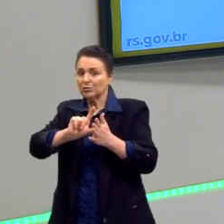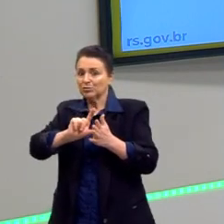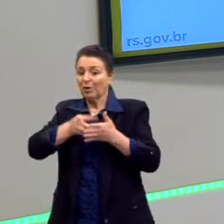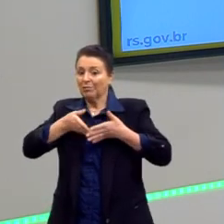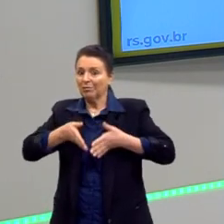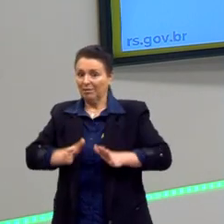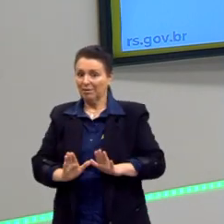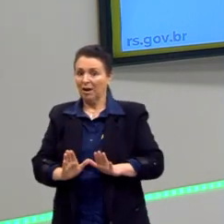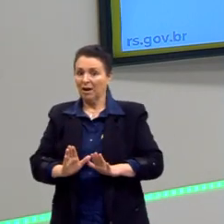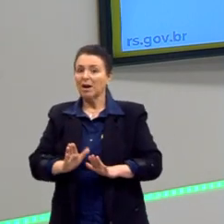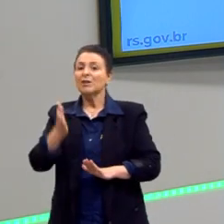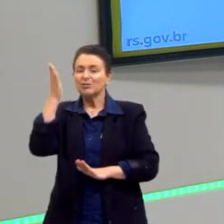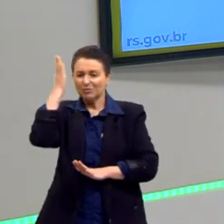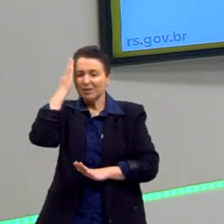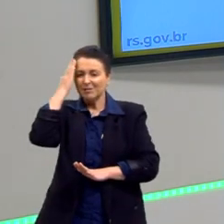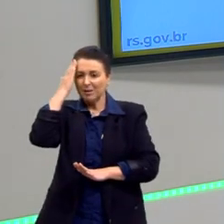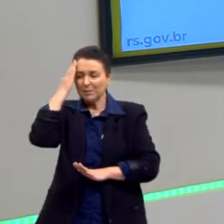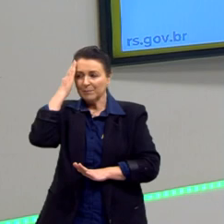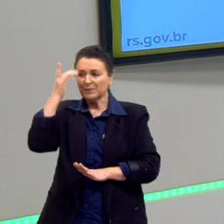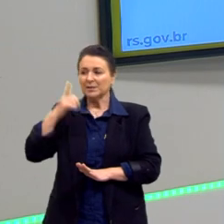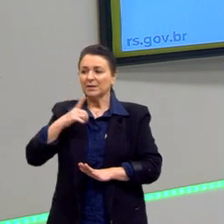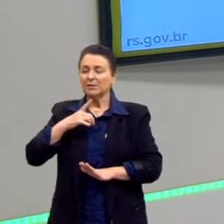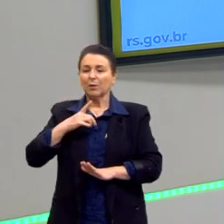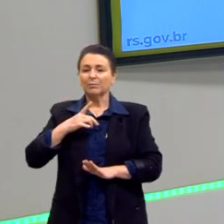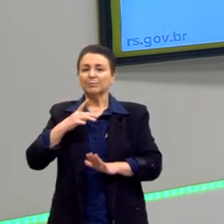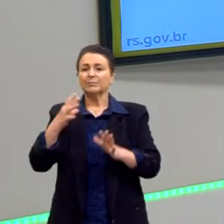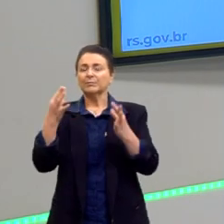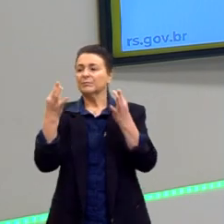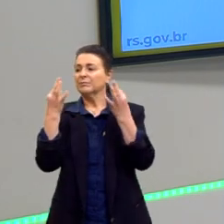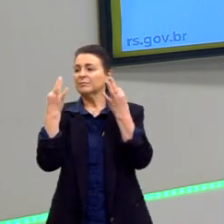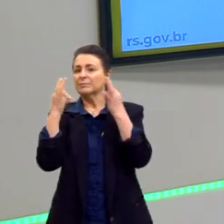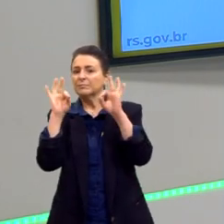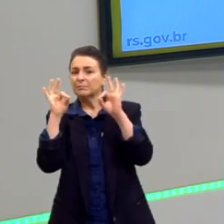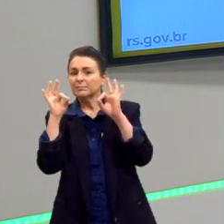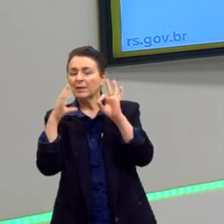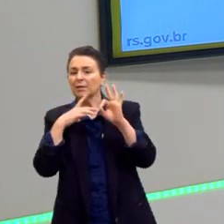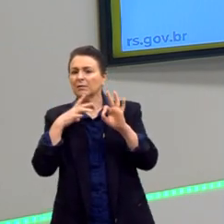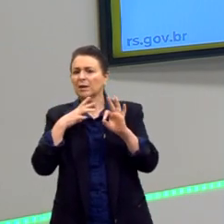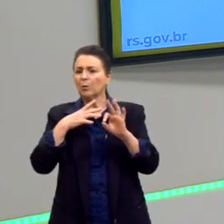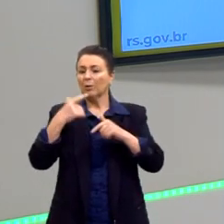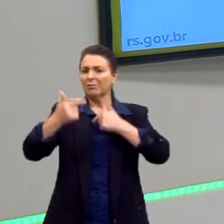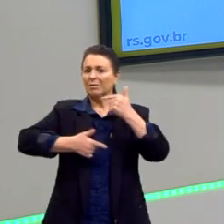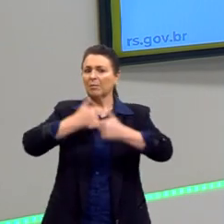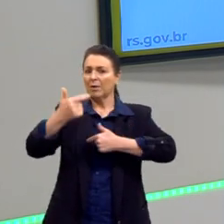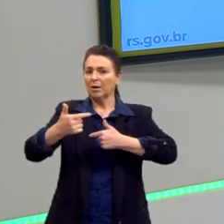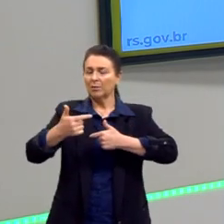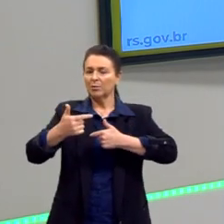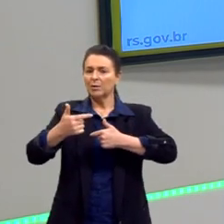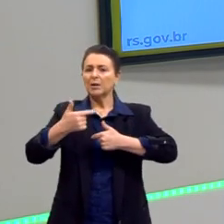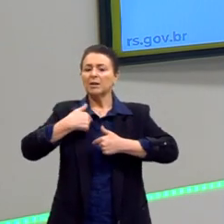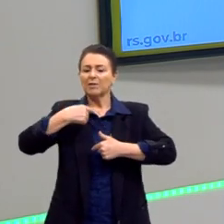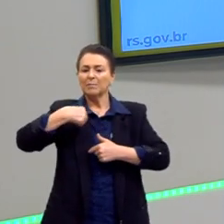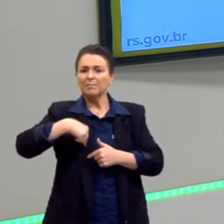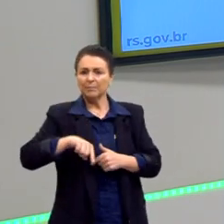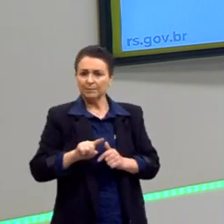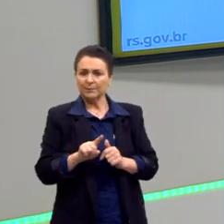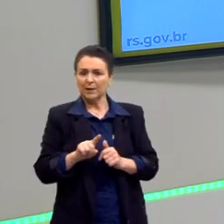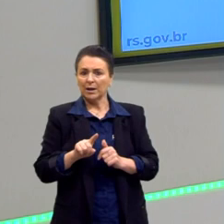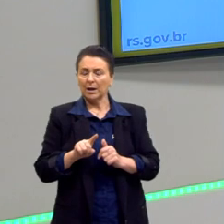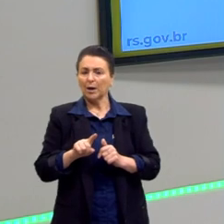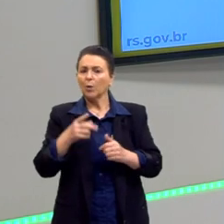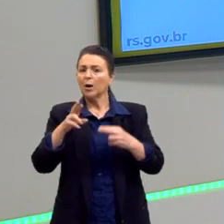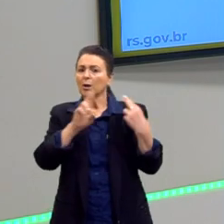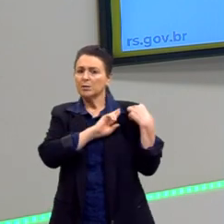De que forma eu vou saber se eu vou me salvar ou não? Pelo trabalho. Então, é o trabalho que vai me levar à salvação. Então, se eu tiver